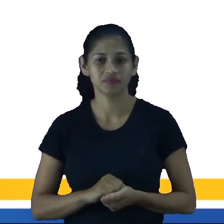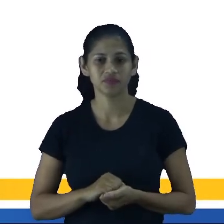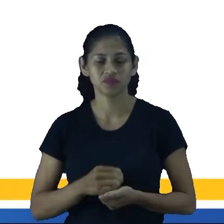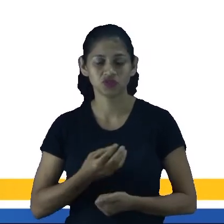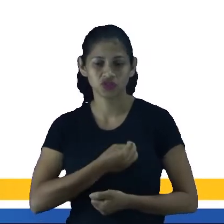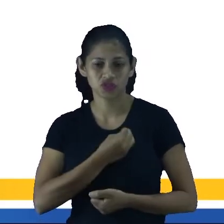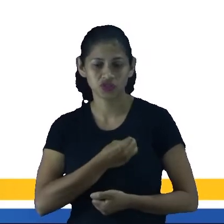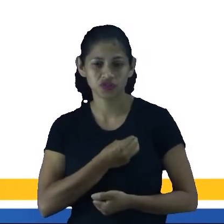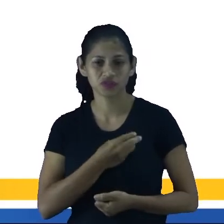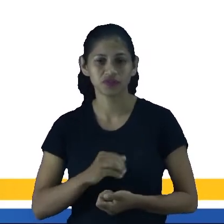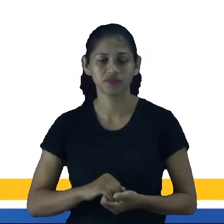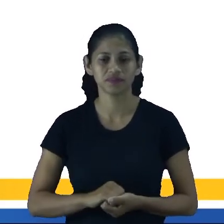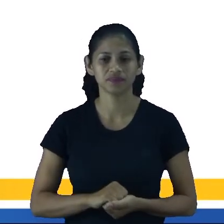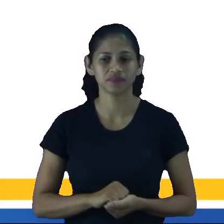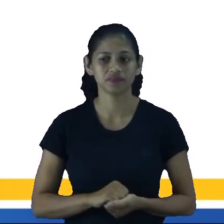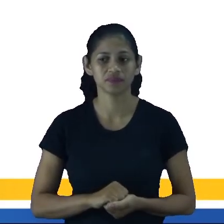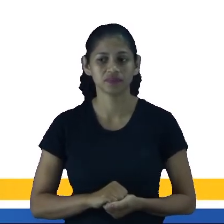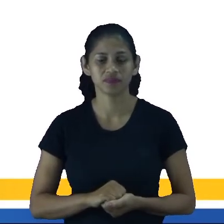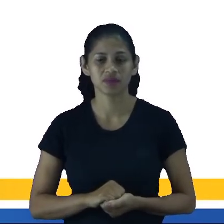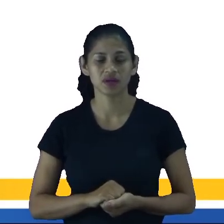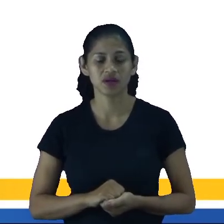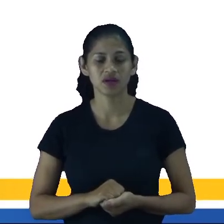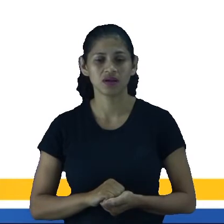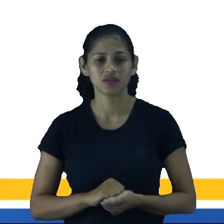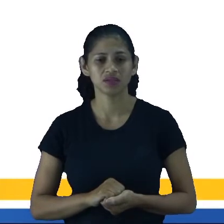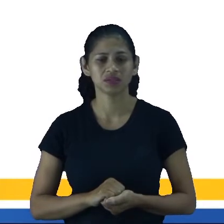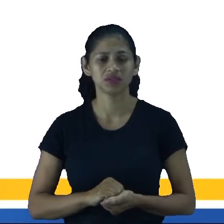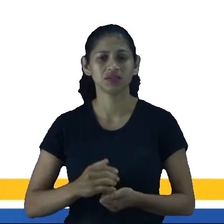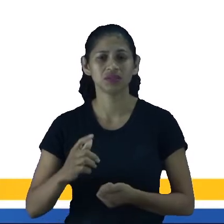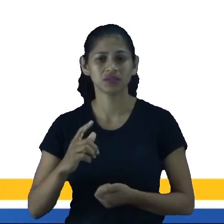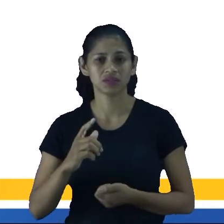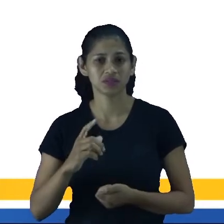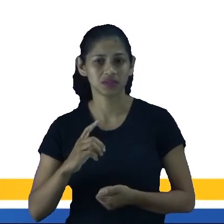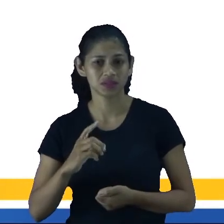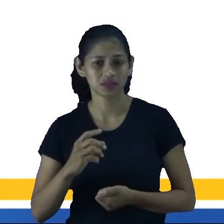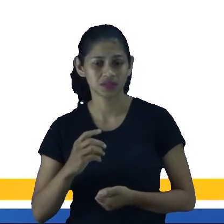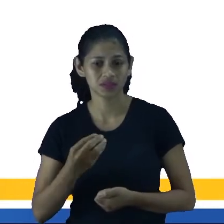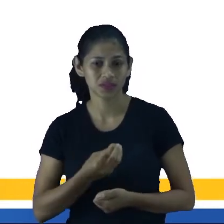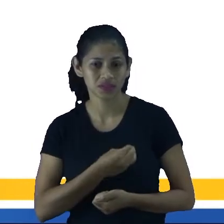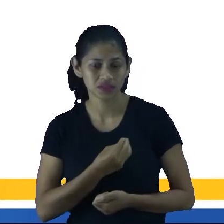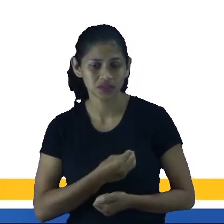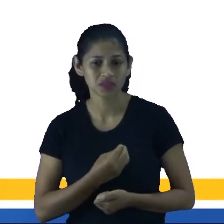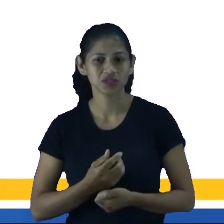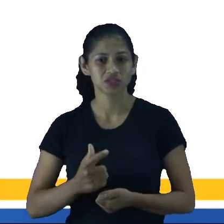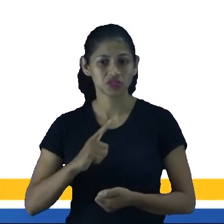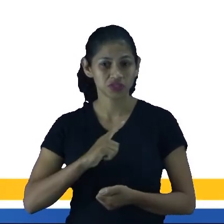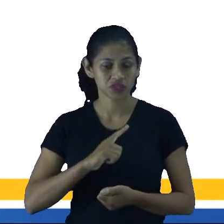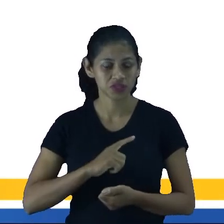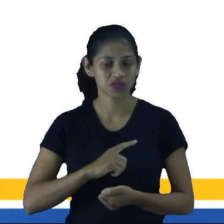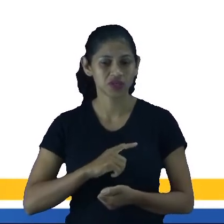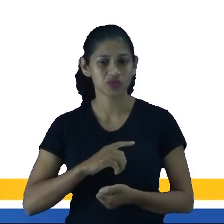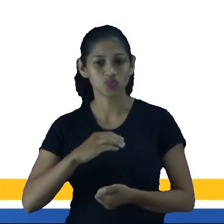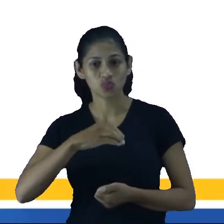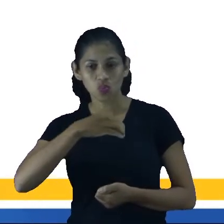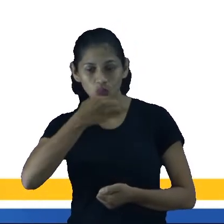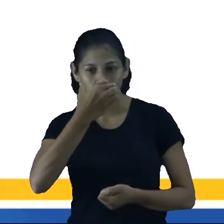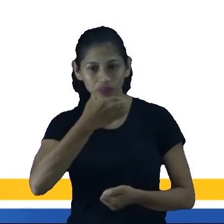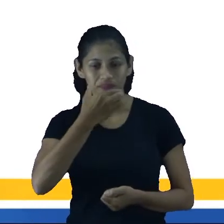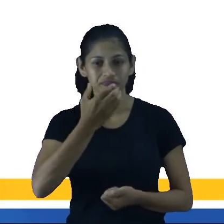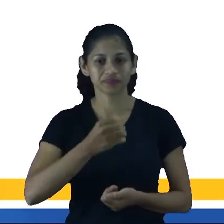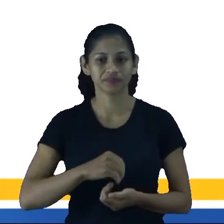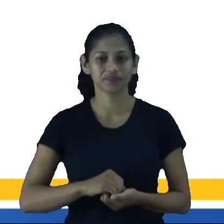Hay, existe una maçana. Hay, es uno lugar. Ou seja, um lugar aqui, hay.